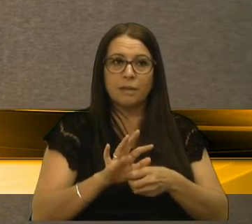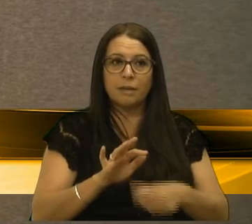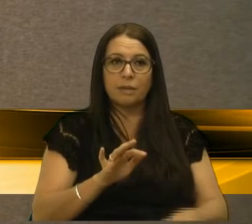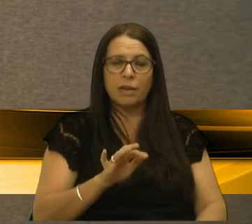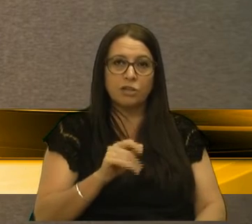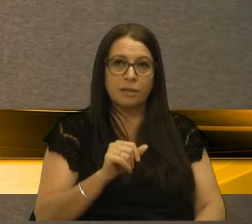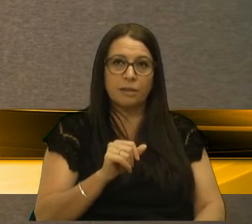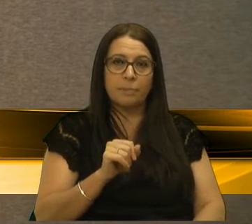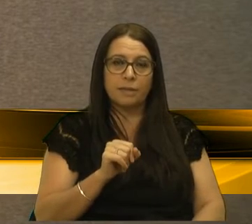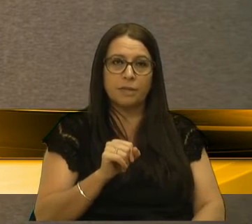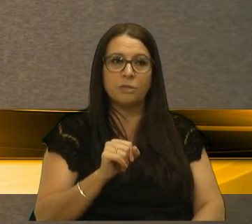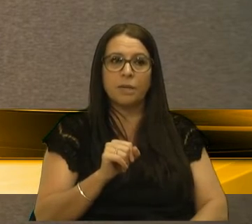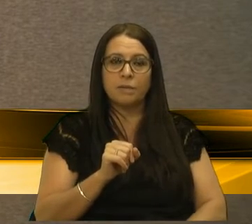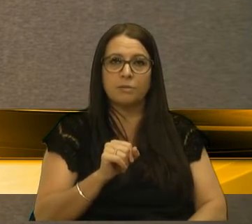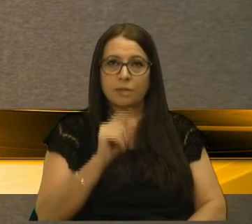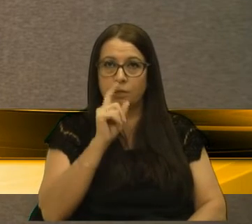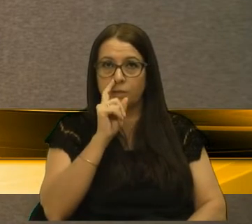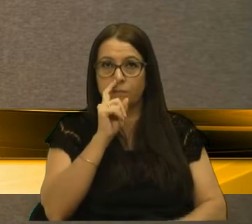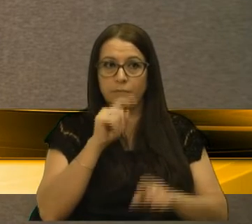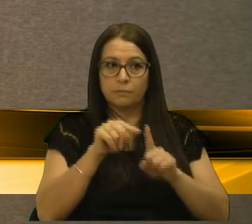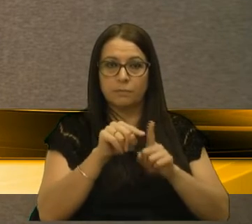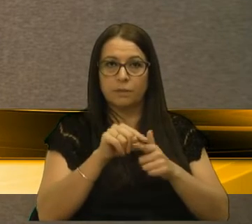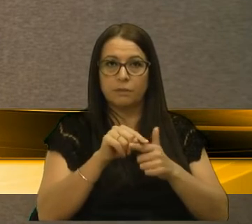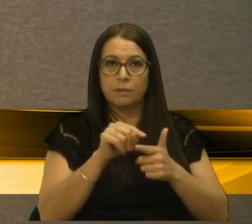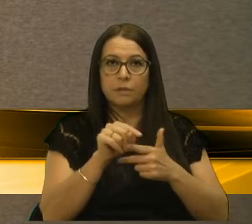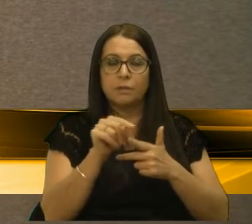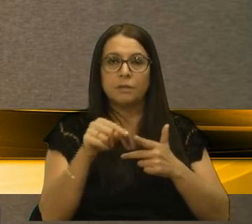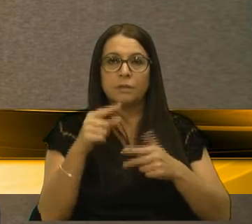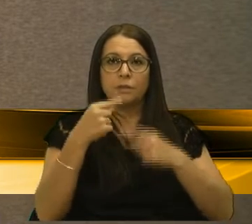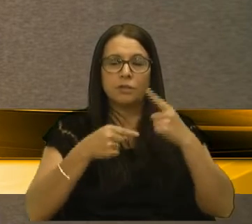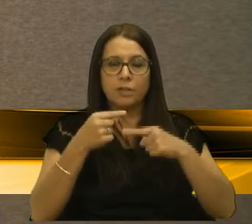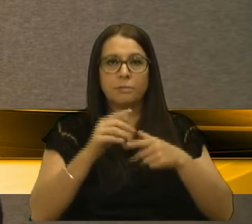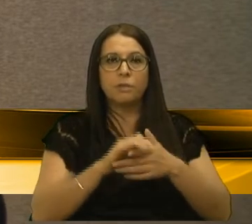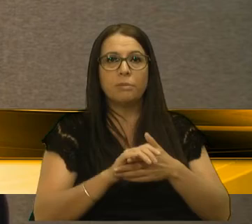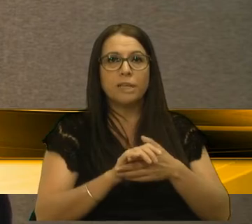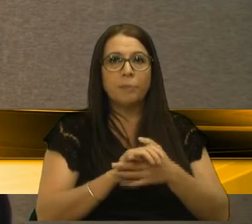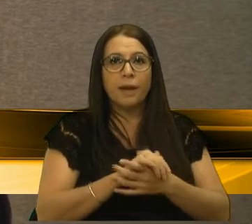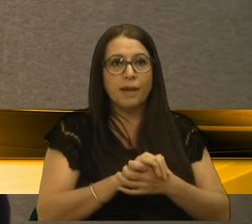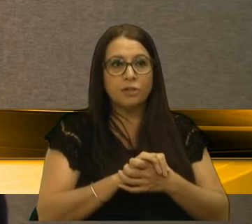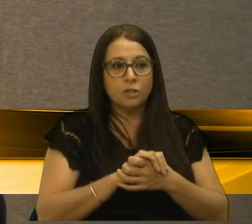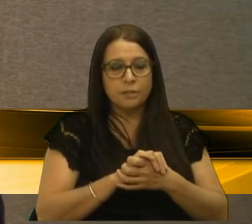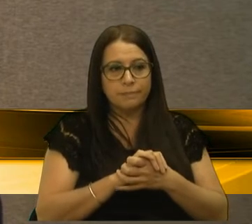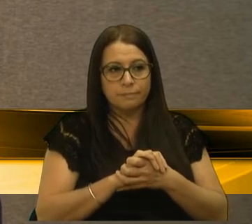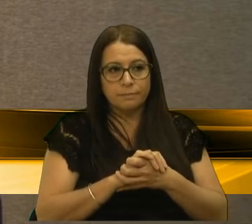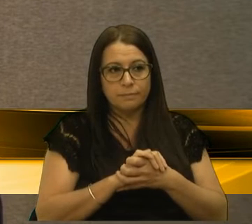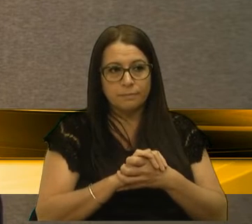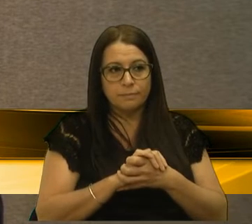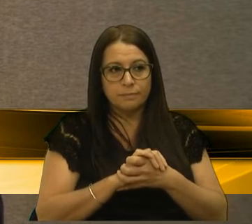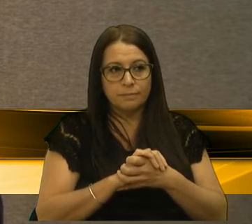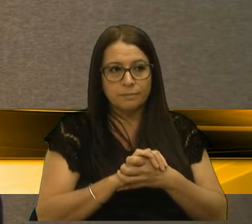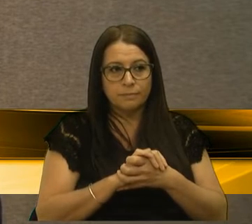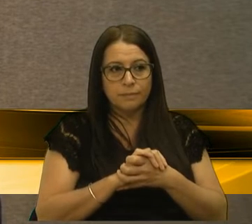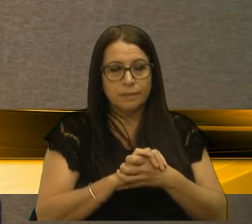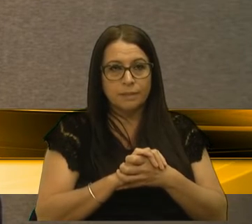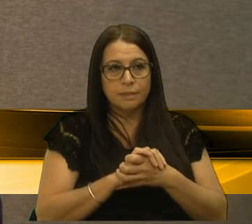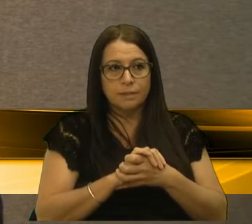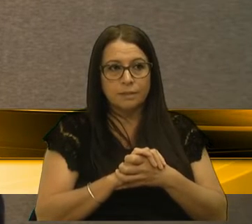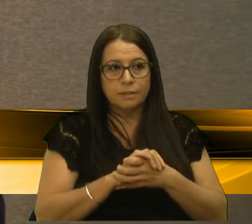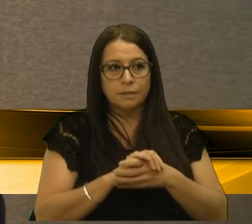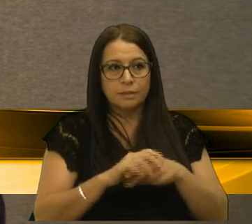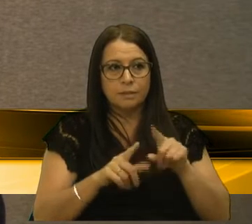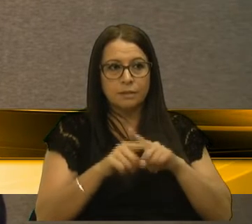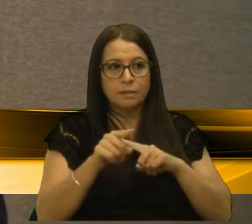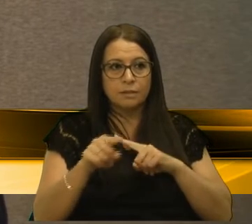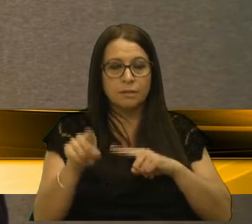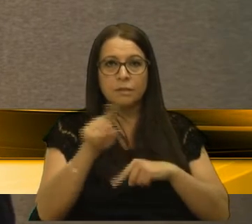soluções. Nós vamos ter que discutir, fazer uma campanha de conscientização para que a bicicleta realmente